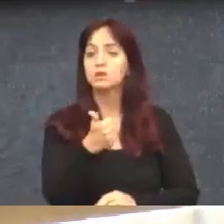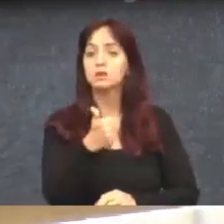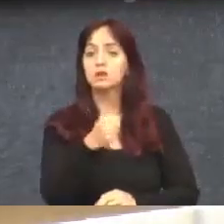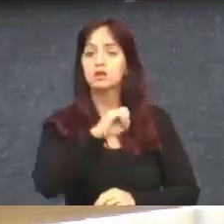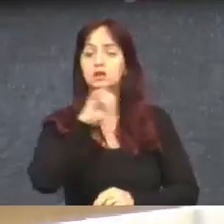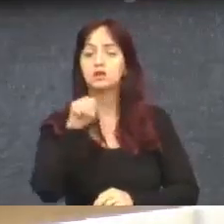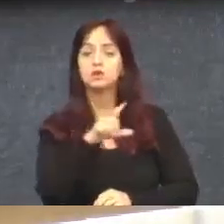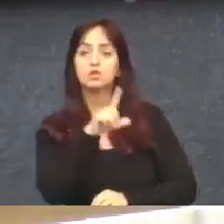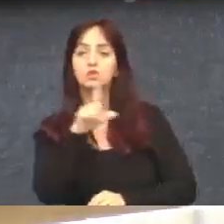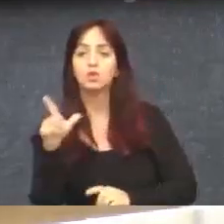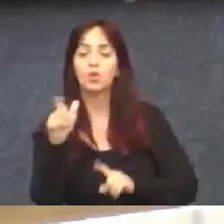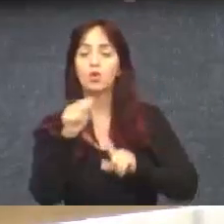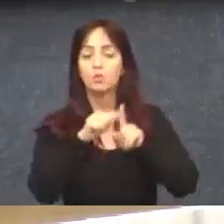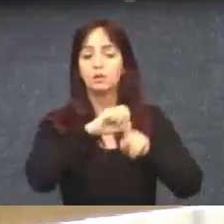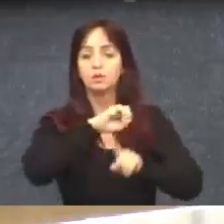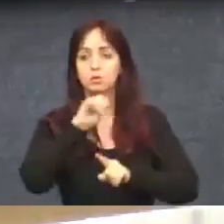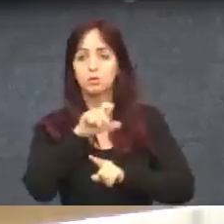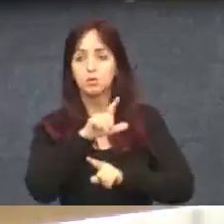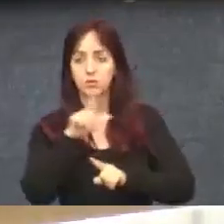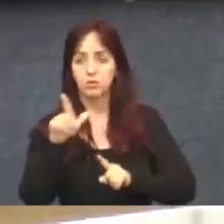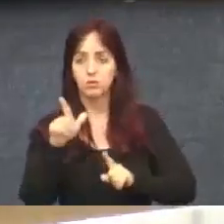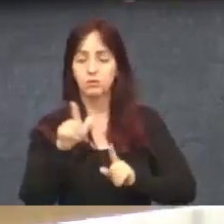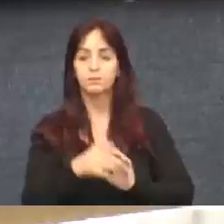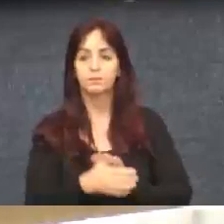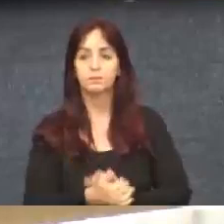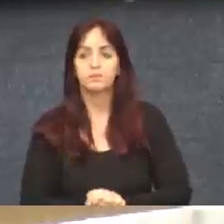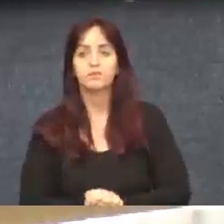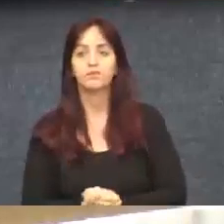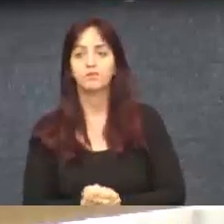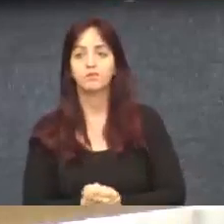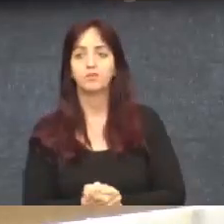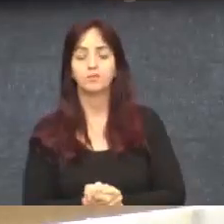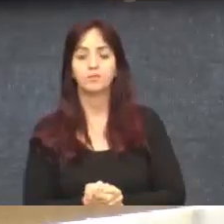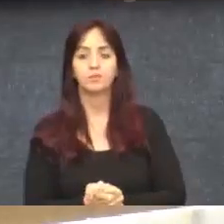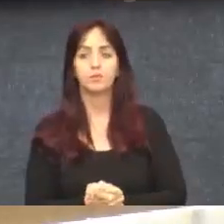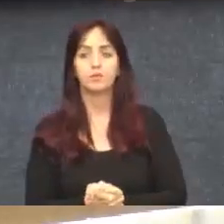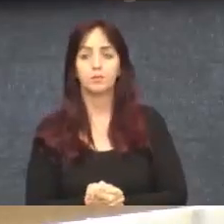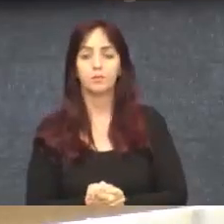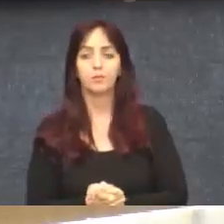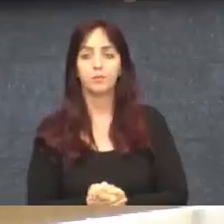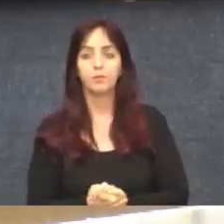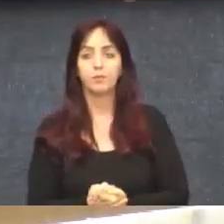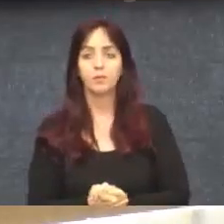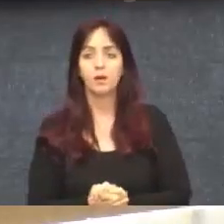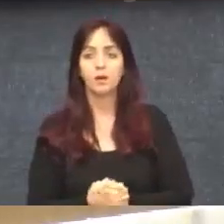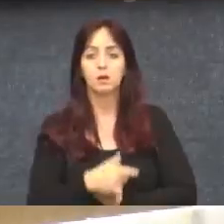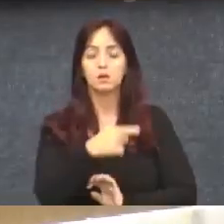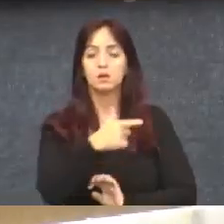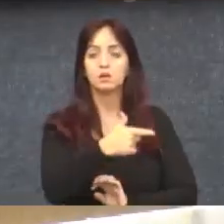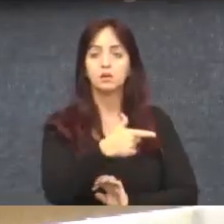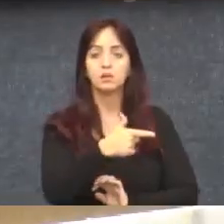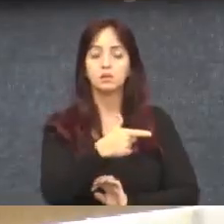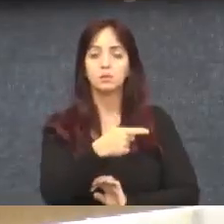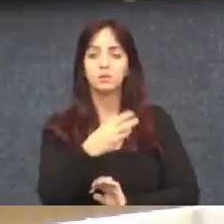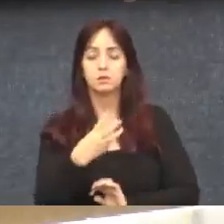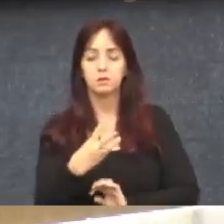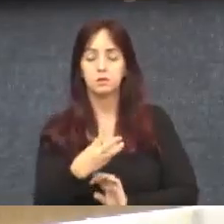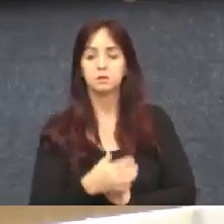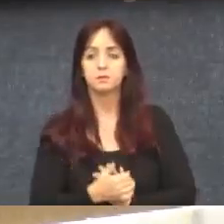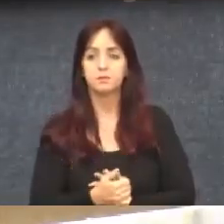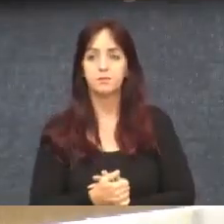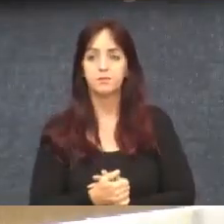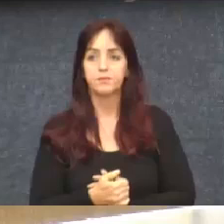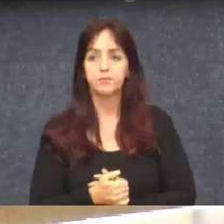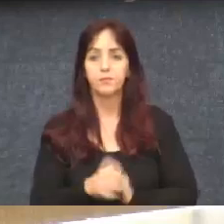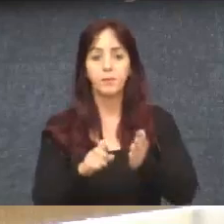July of 2023. I invite